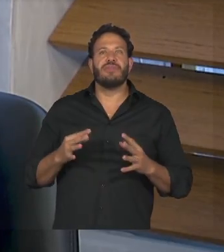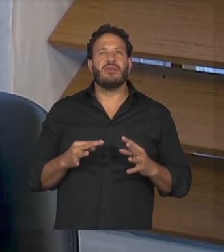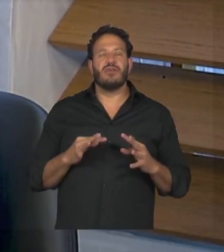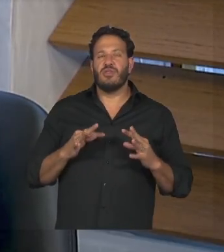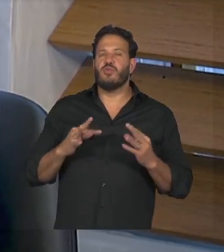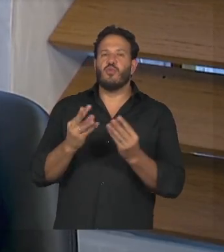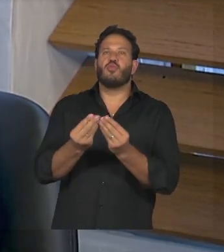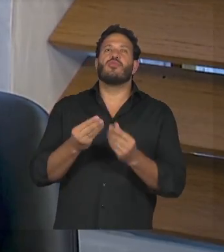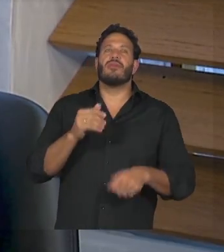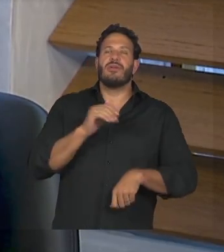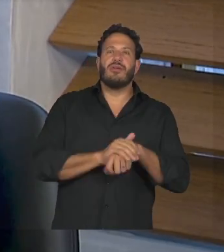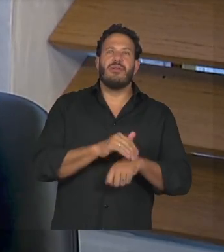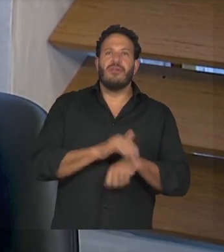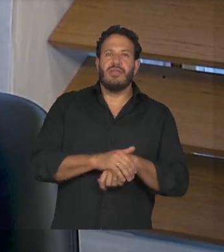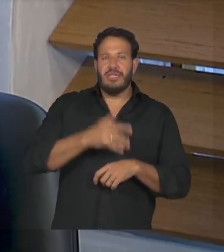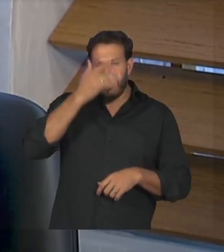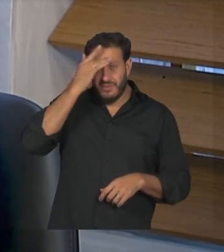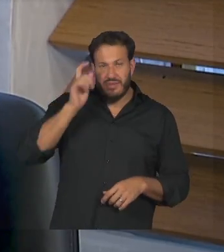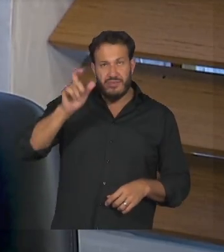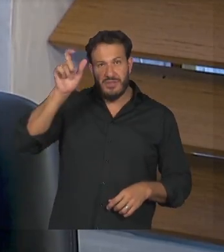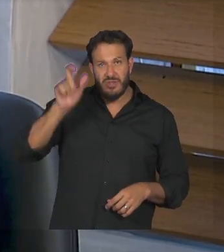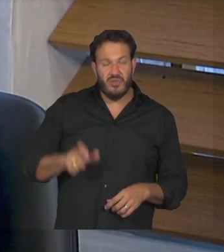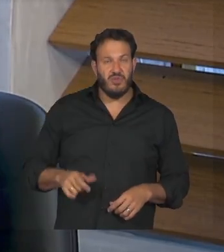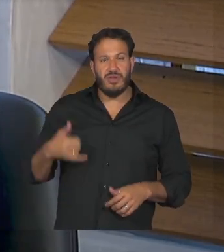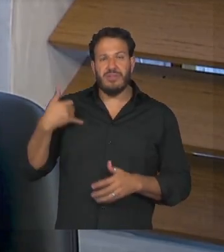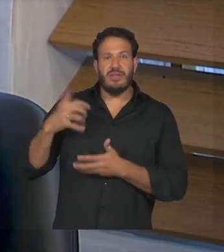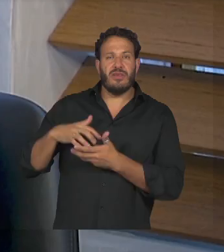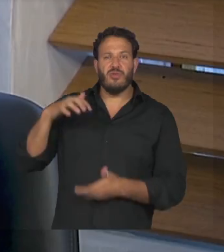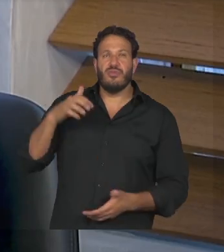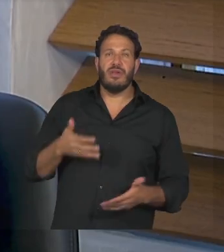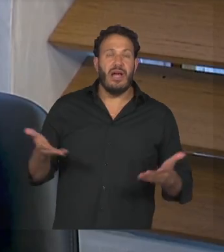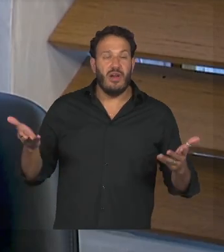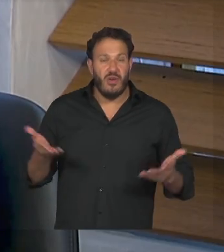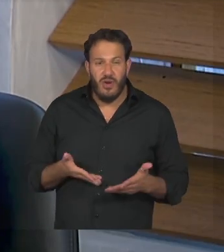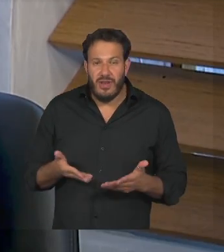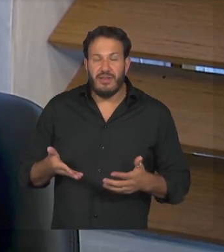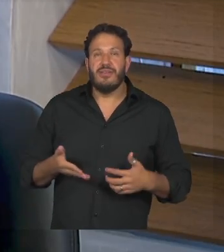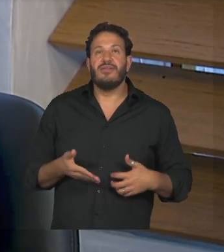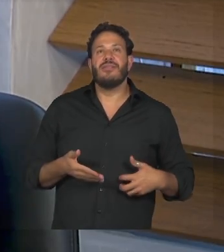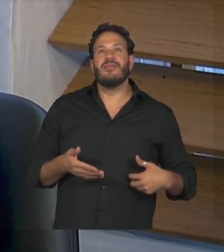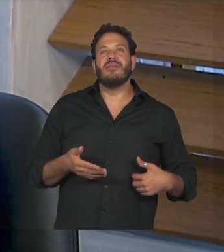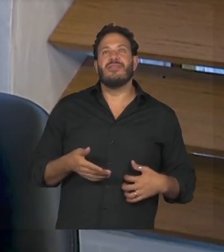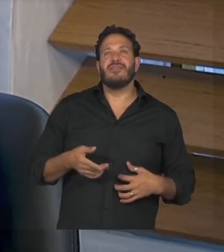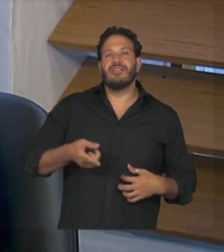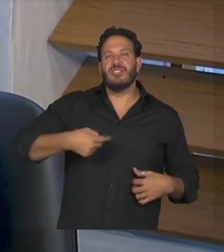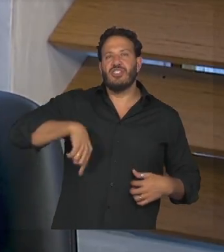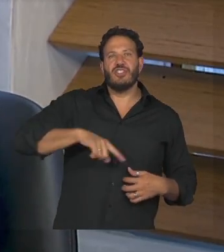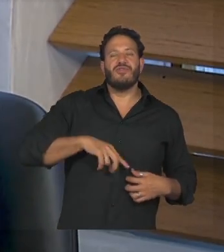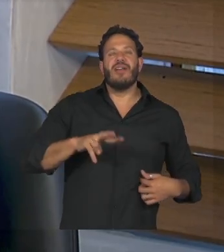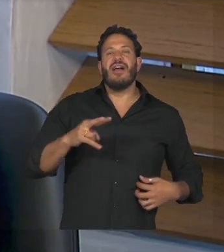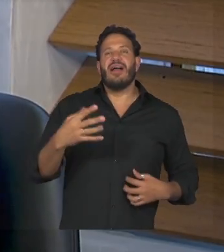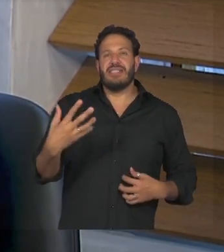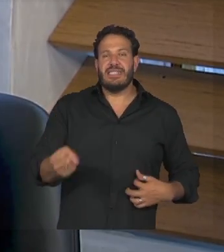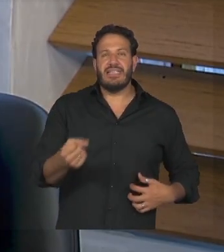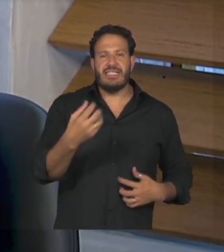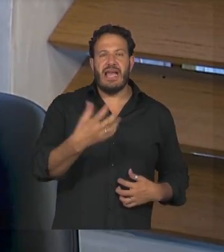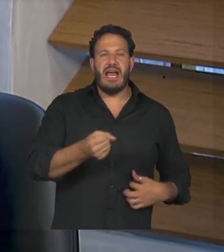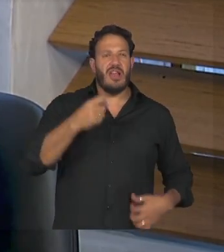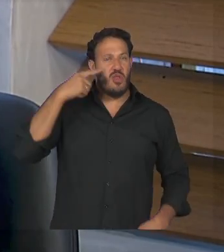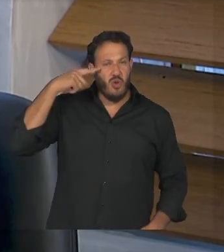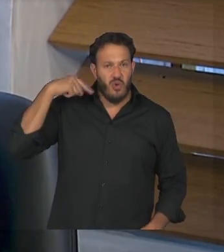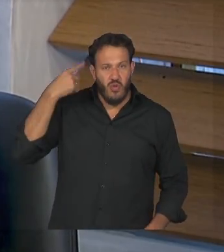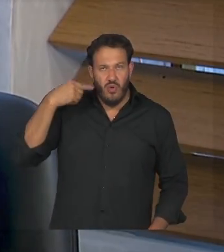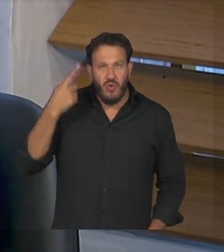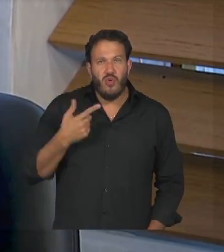para pessoas adultas então quer dizer que agora a gente vai é aceitar a loucura então